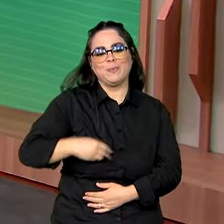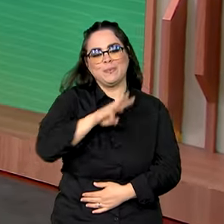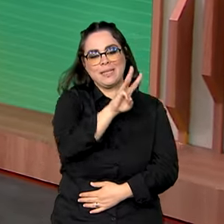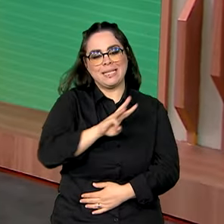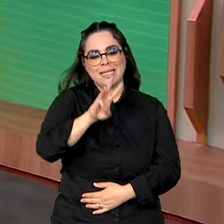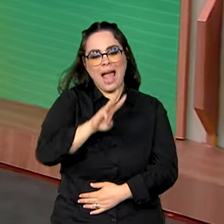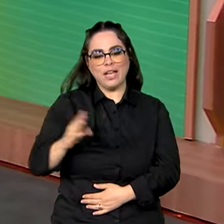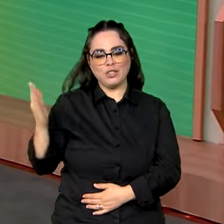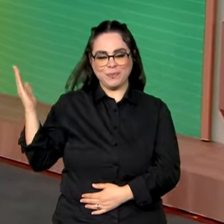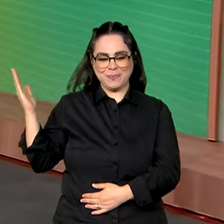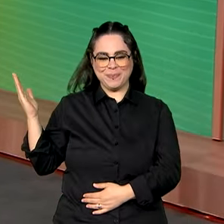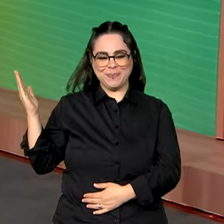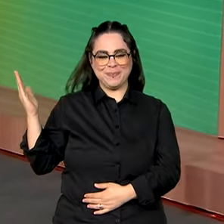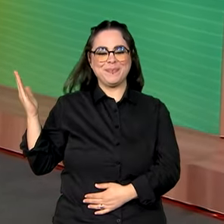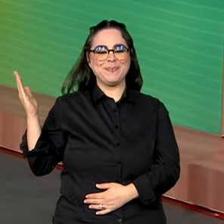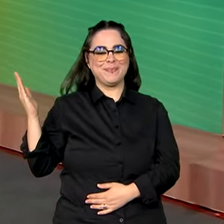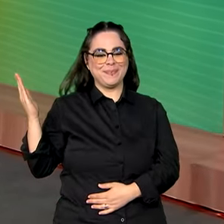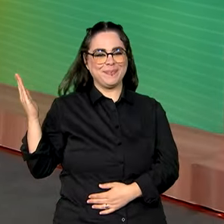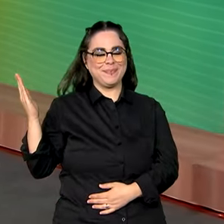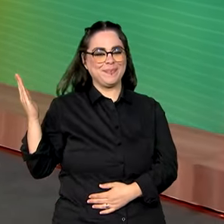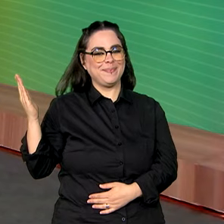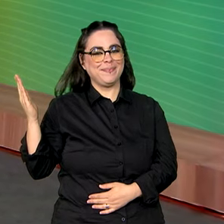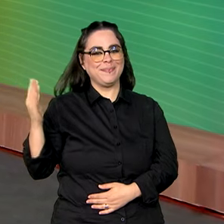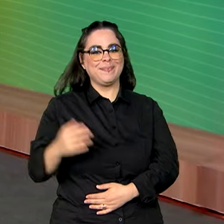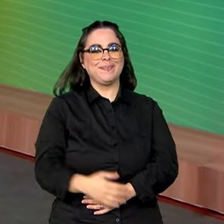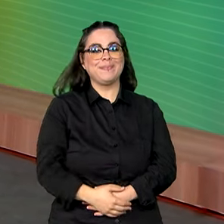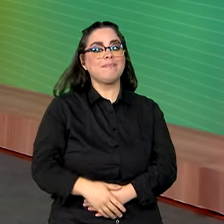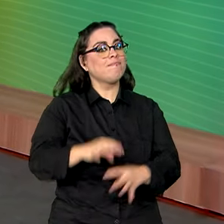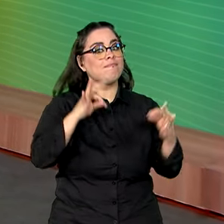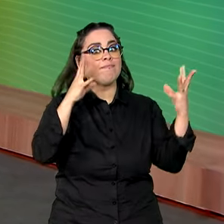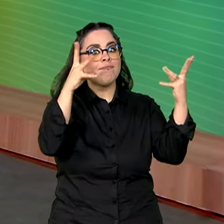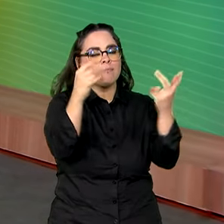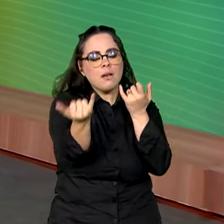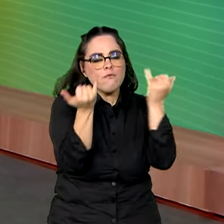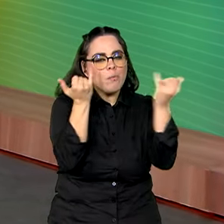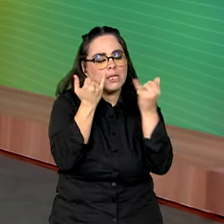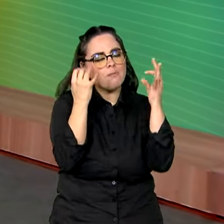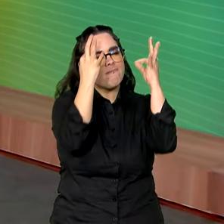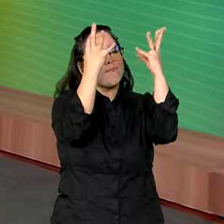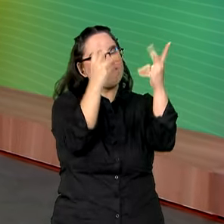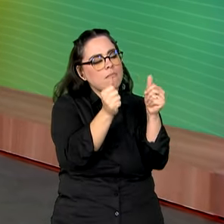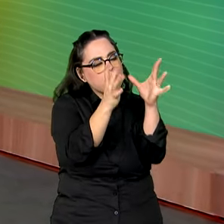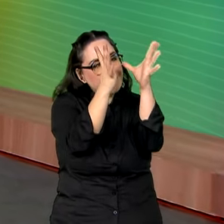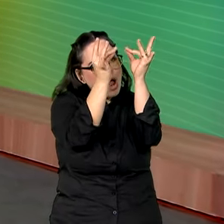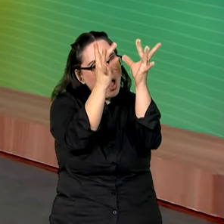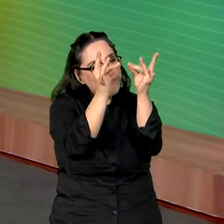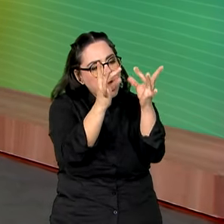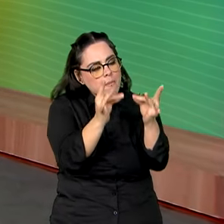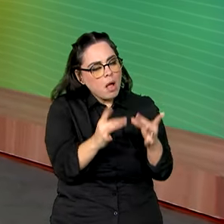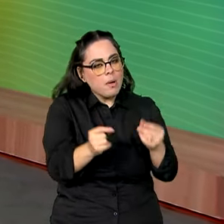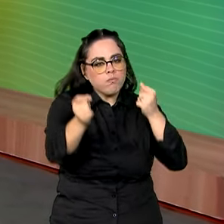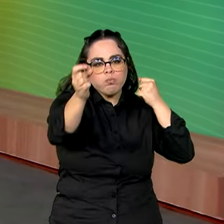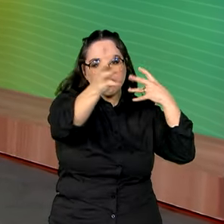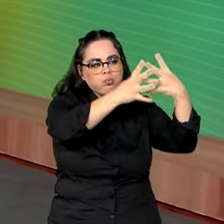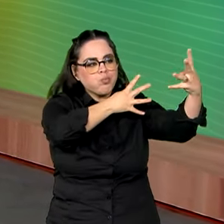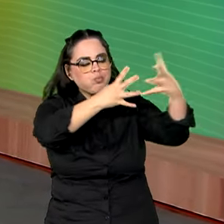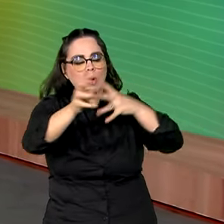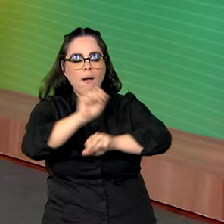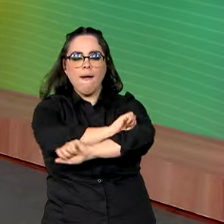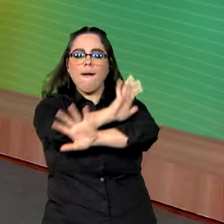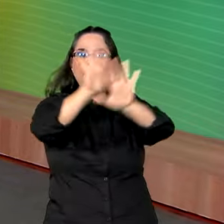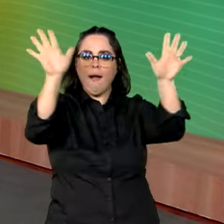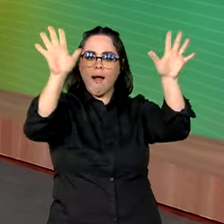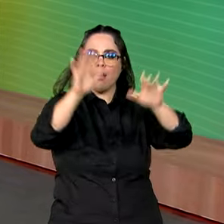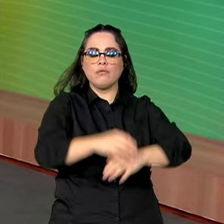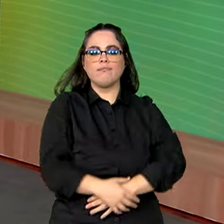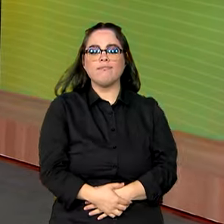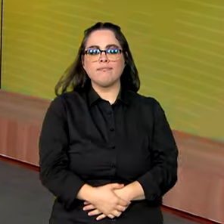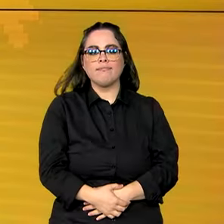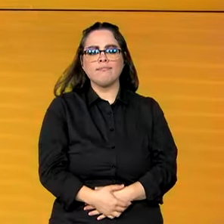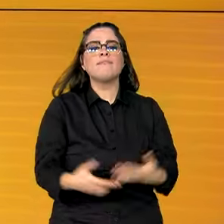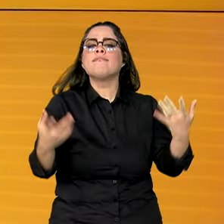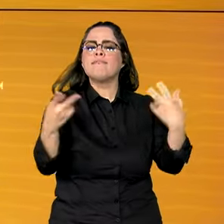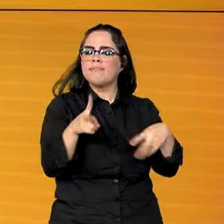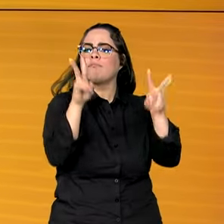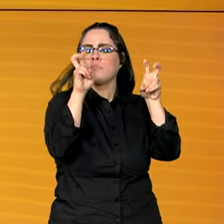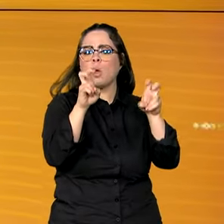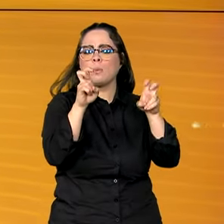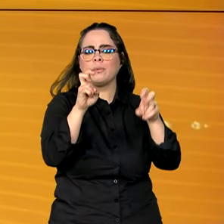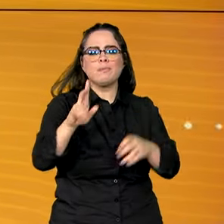por